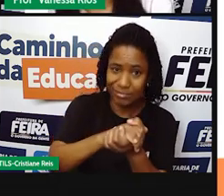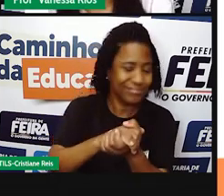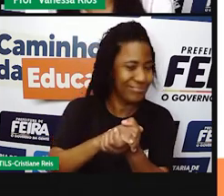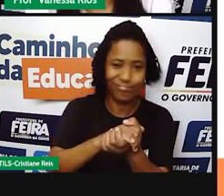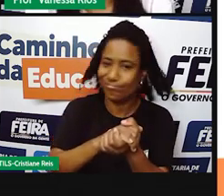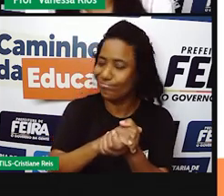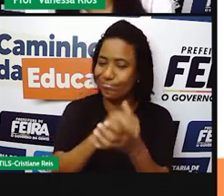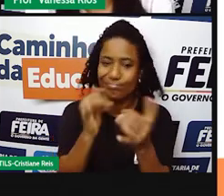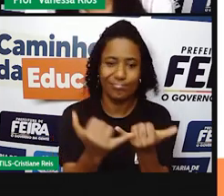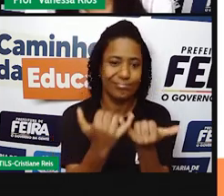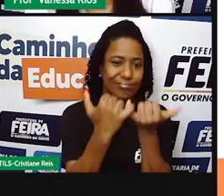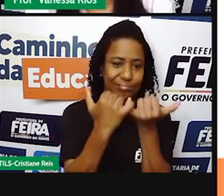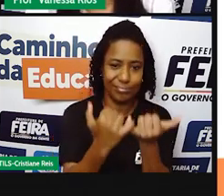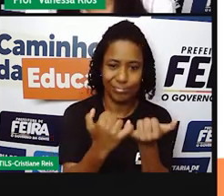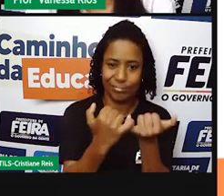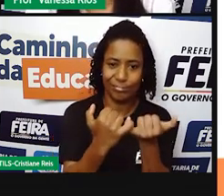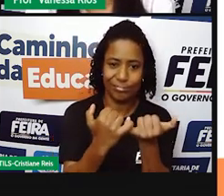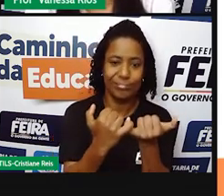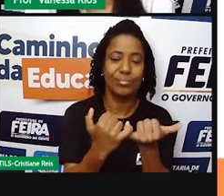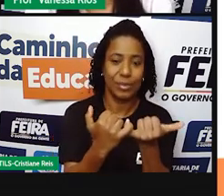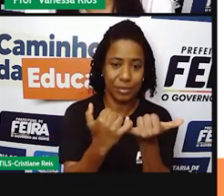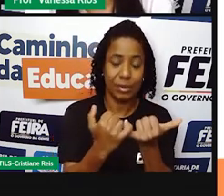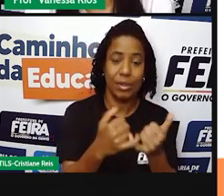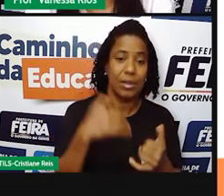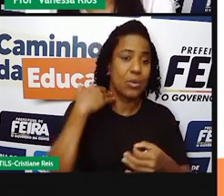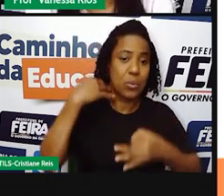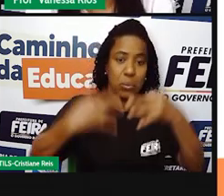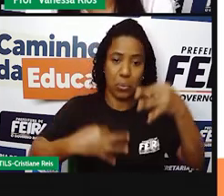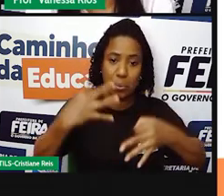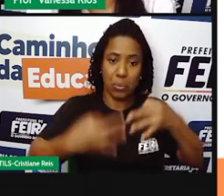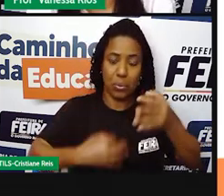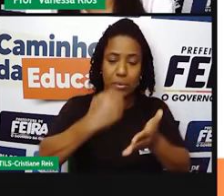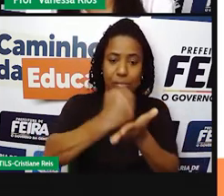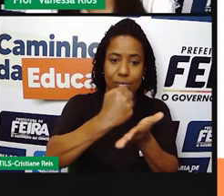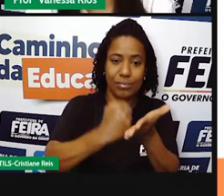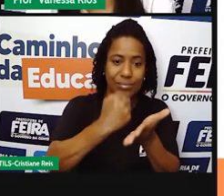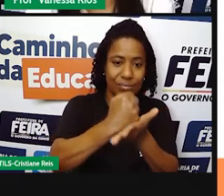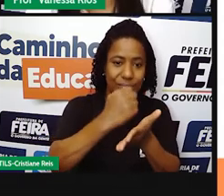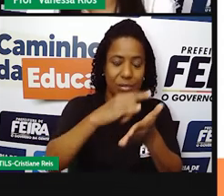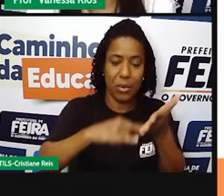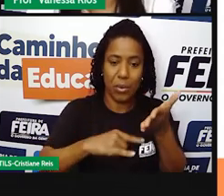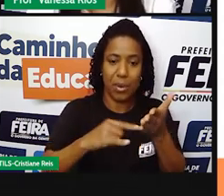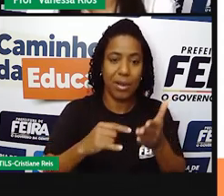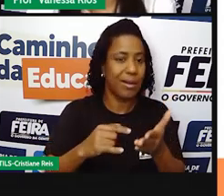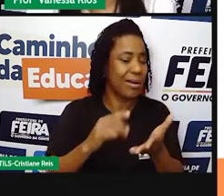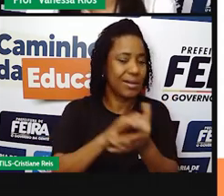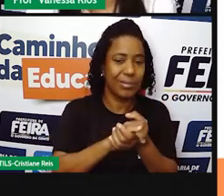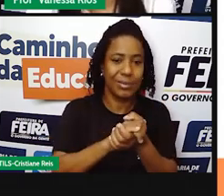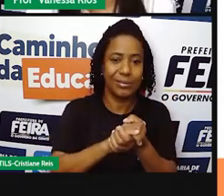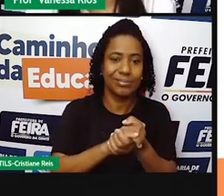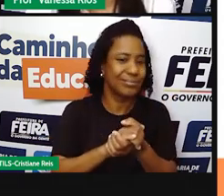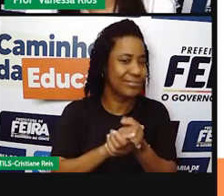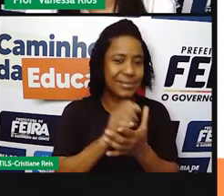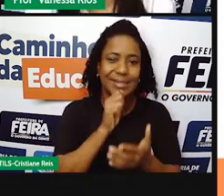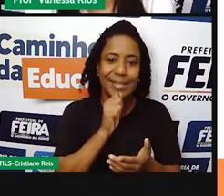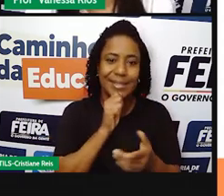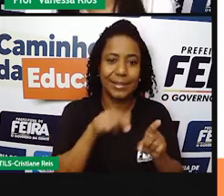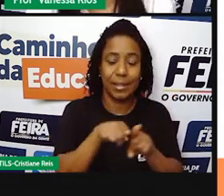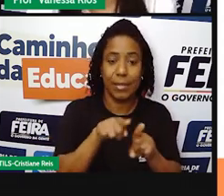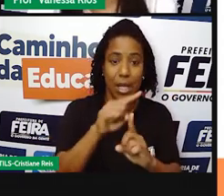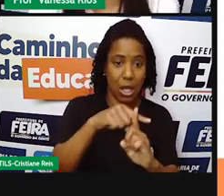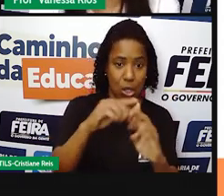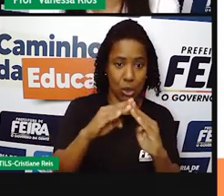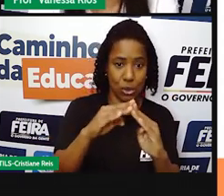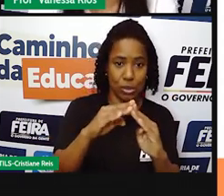religioso. Então, existem aí uma grande parte, né? Os casais que vivem, apenas